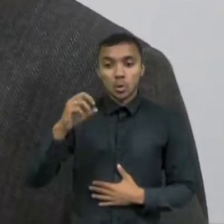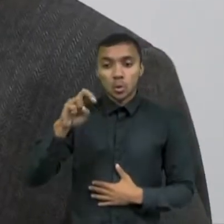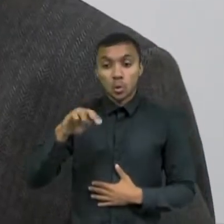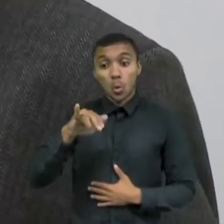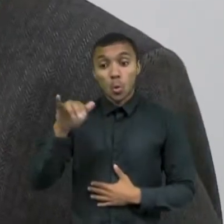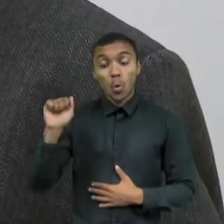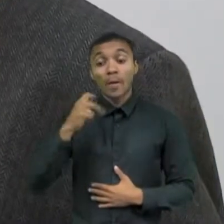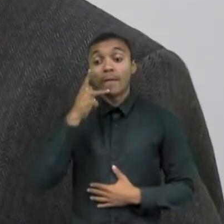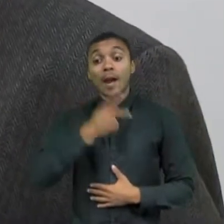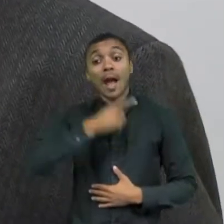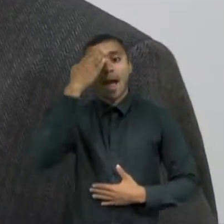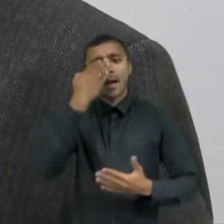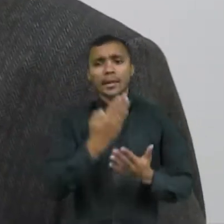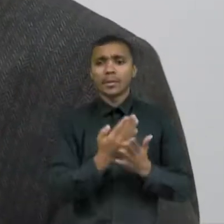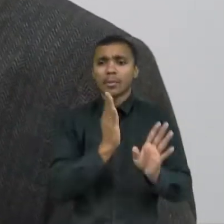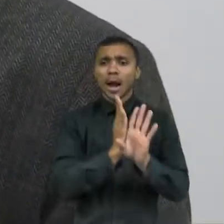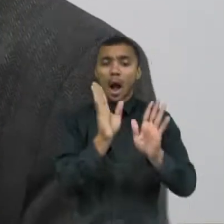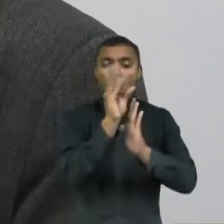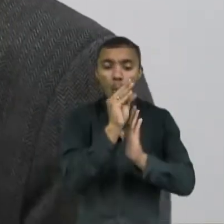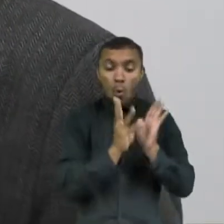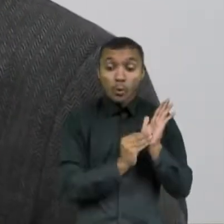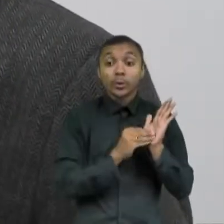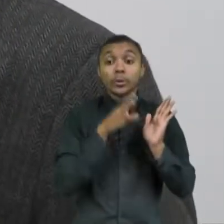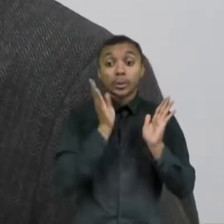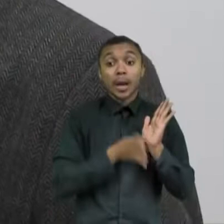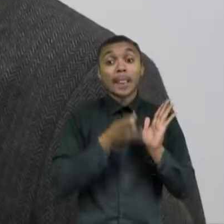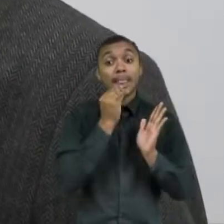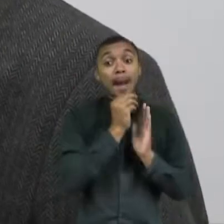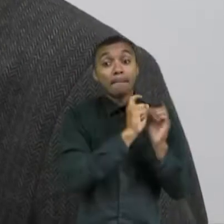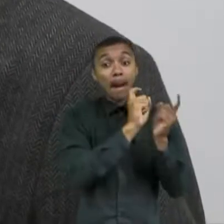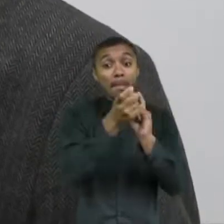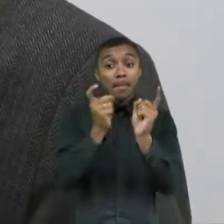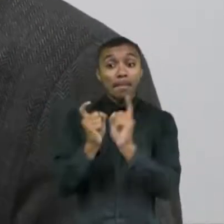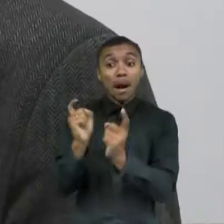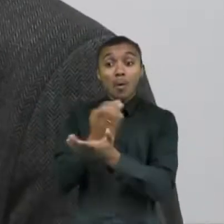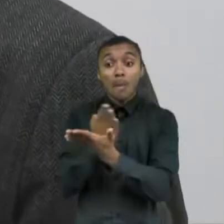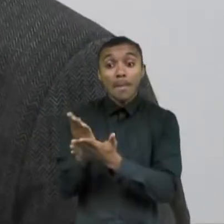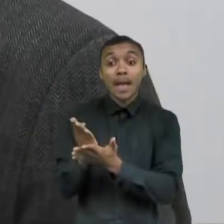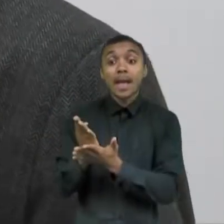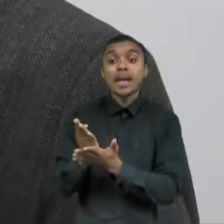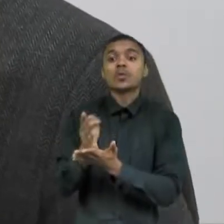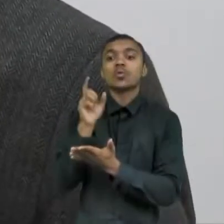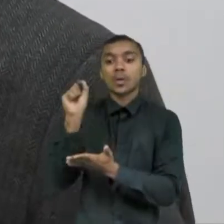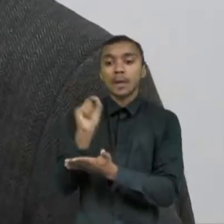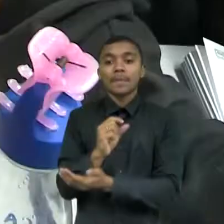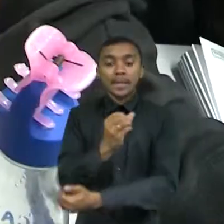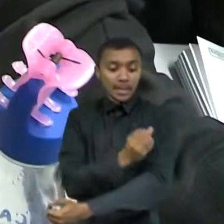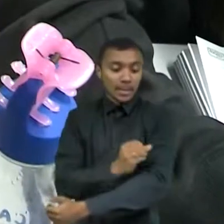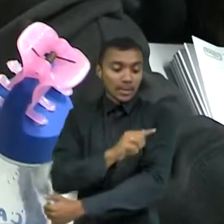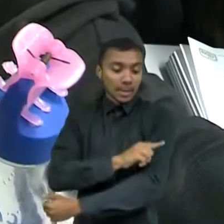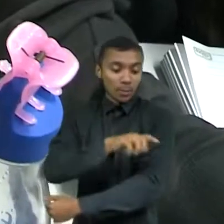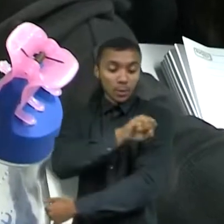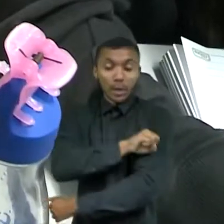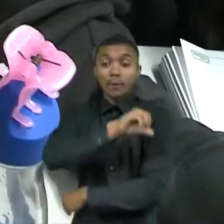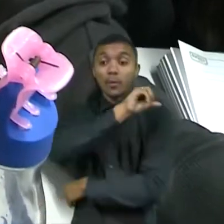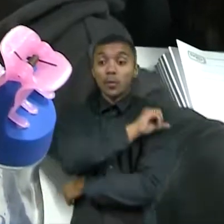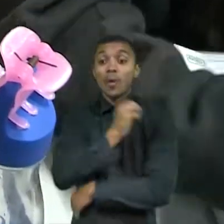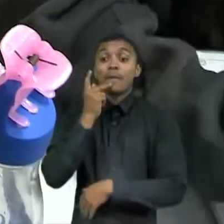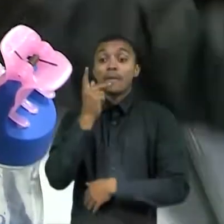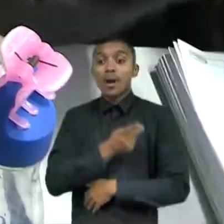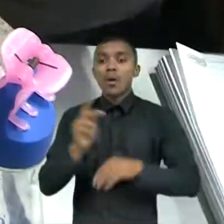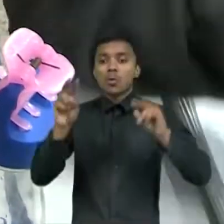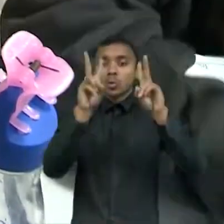conteúdo já poderia ser abordado a partir do Ensino Fundamental 2. Segundo ela, os temas são